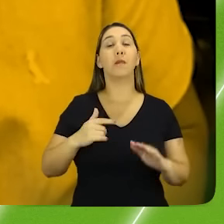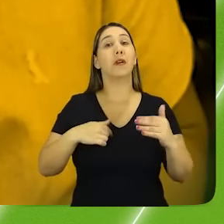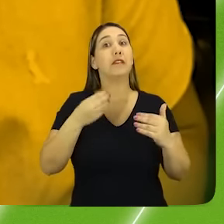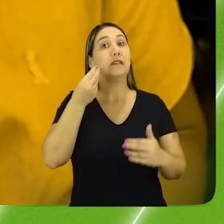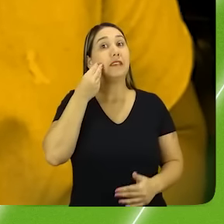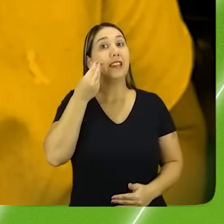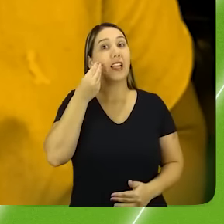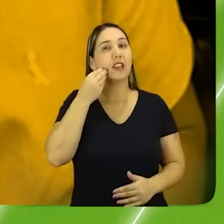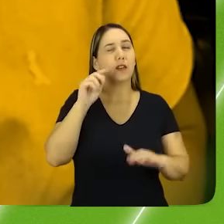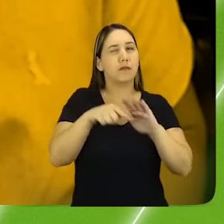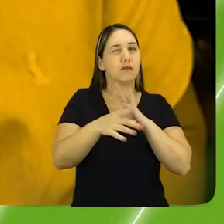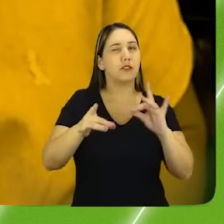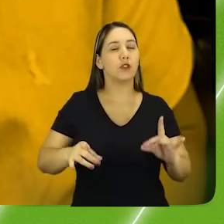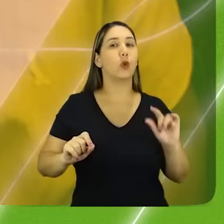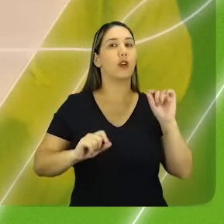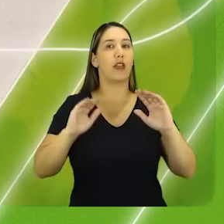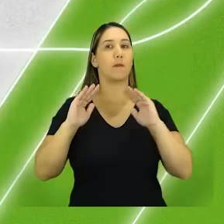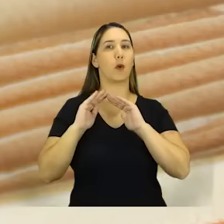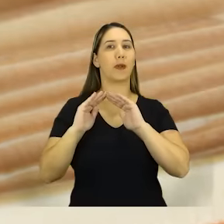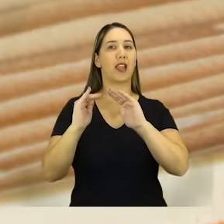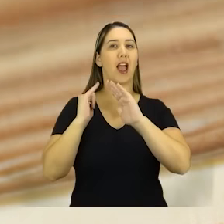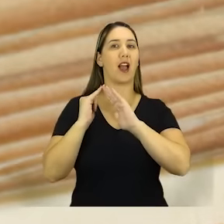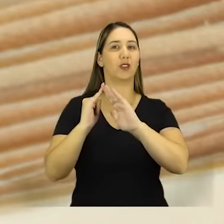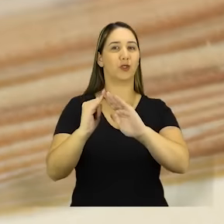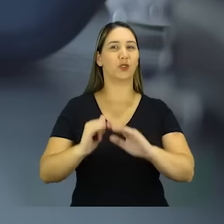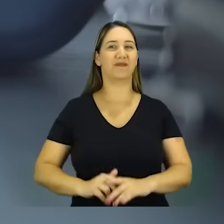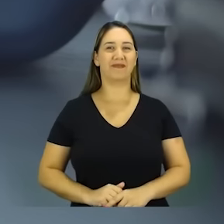pretendo aprimorar o contato com fundos imobiliários.